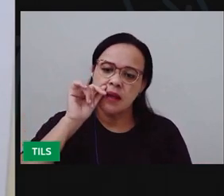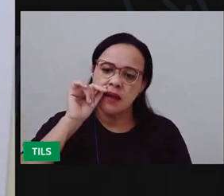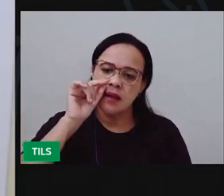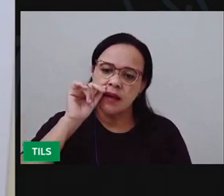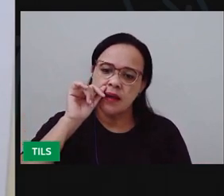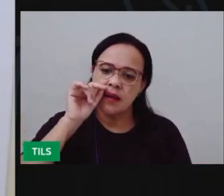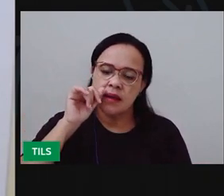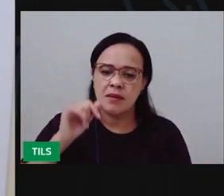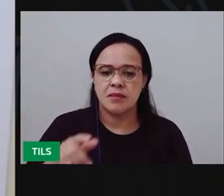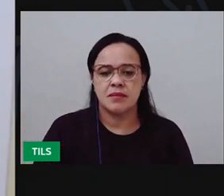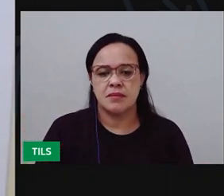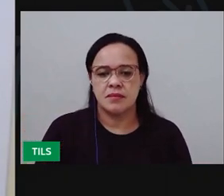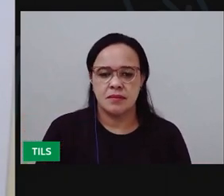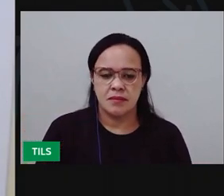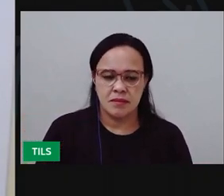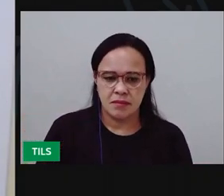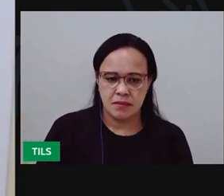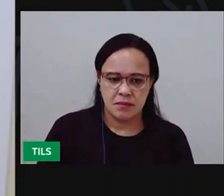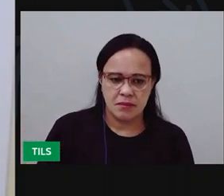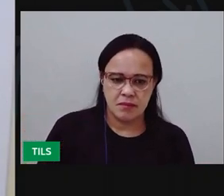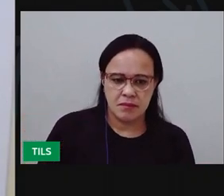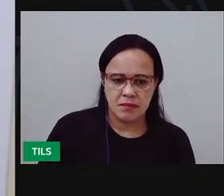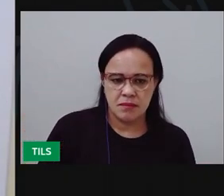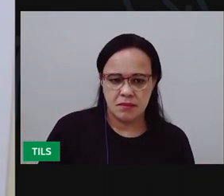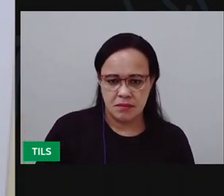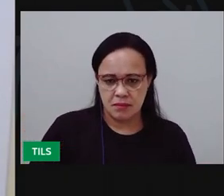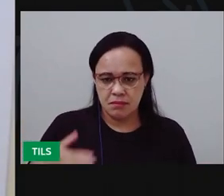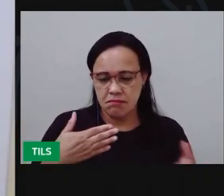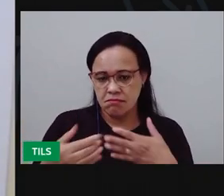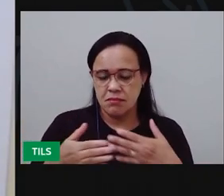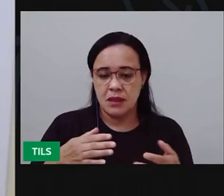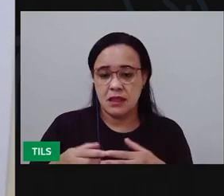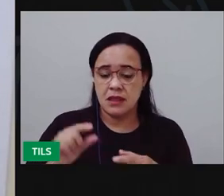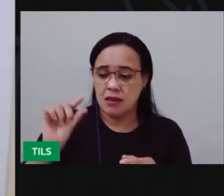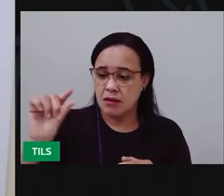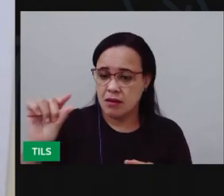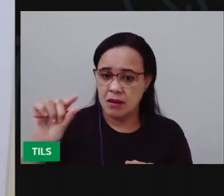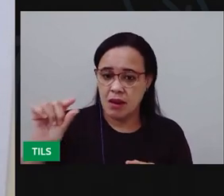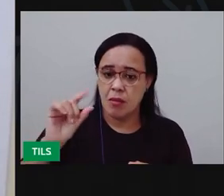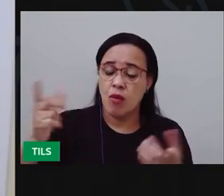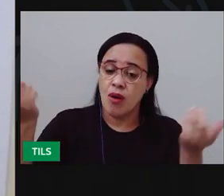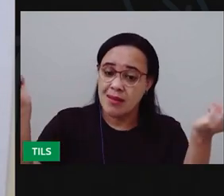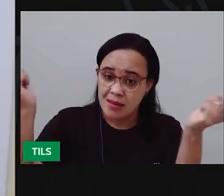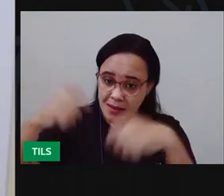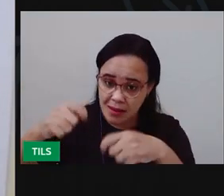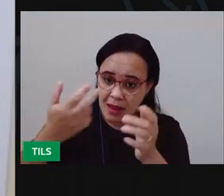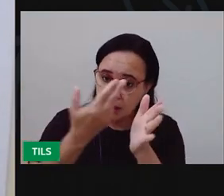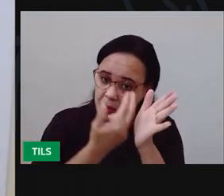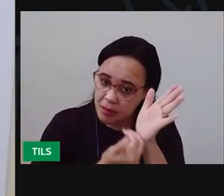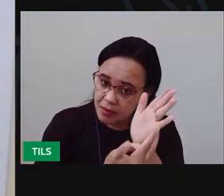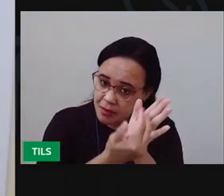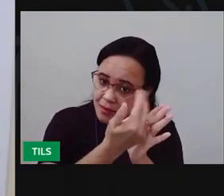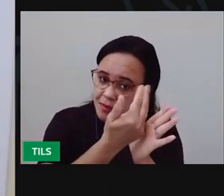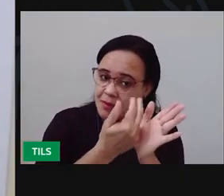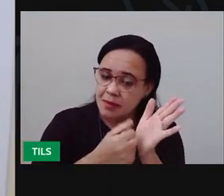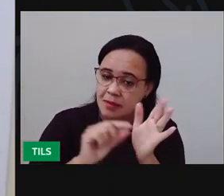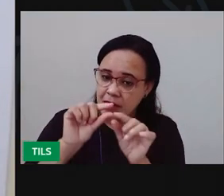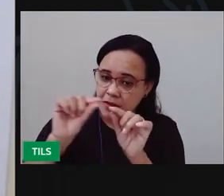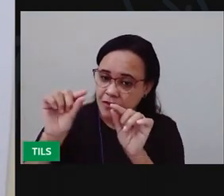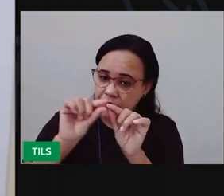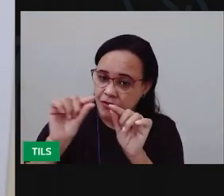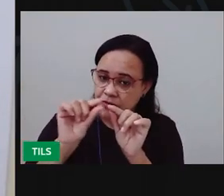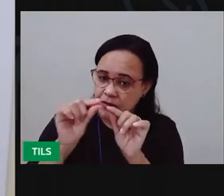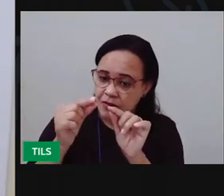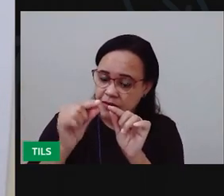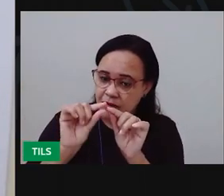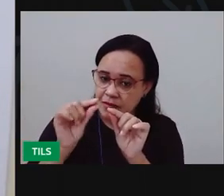um outro objeto, uma ponta, para que você possa fazer o desenho ali no isopor. Eu vou usar agora